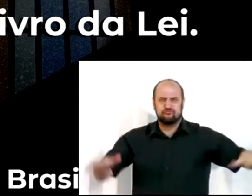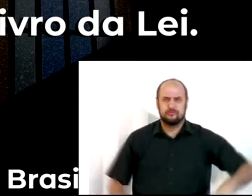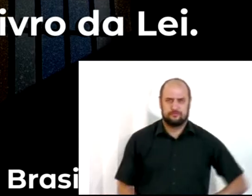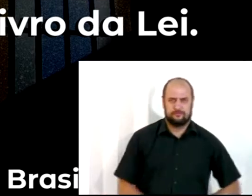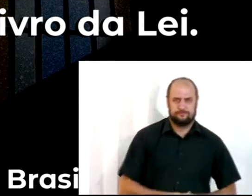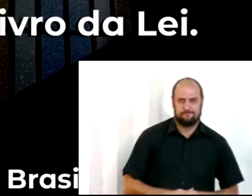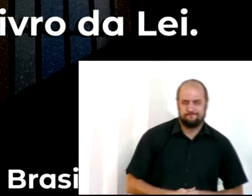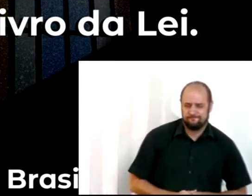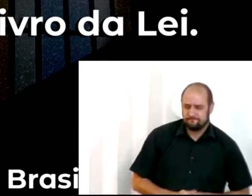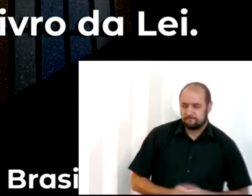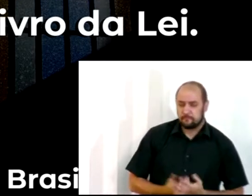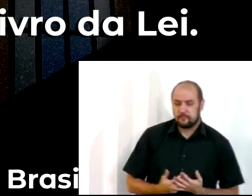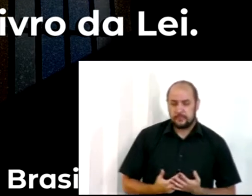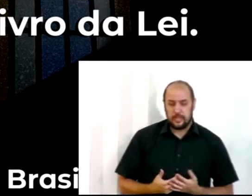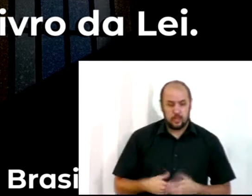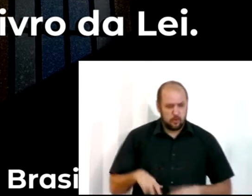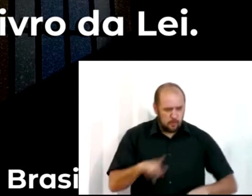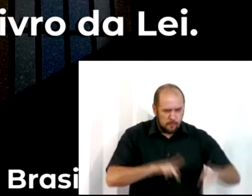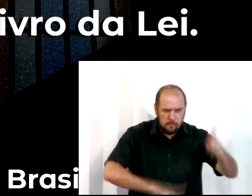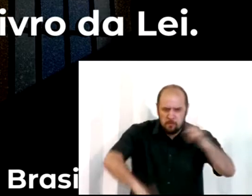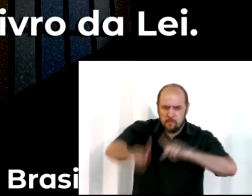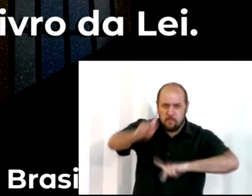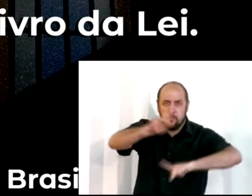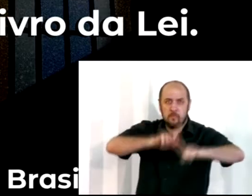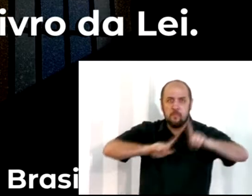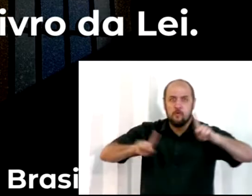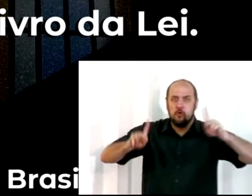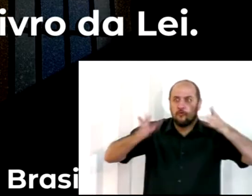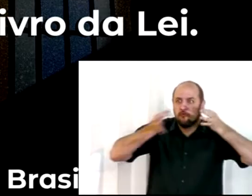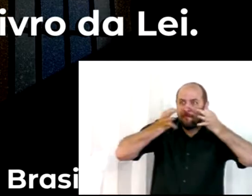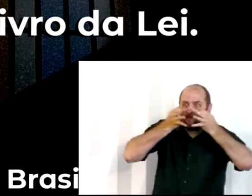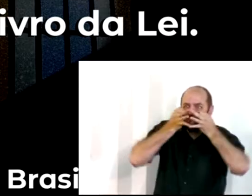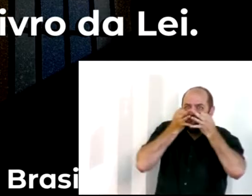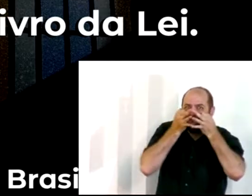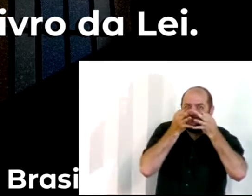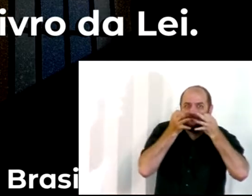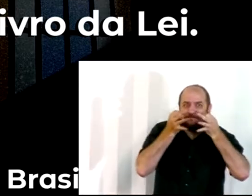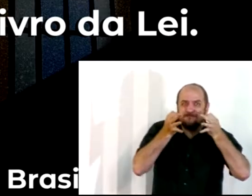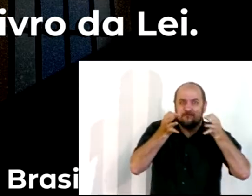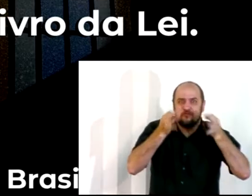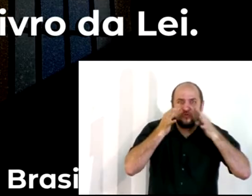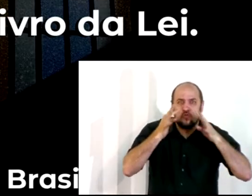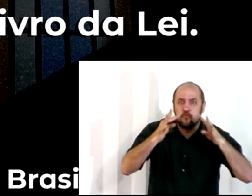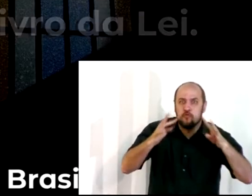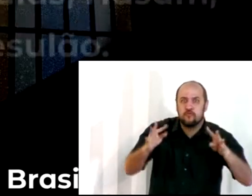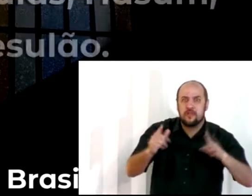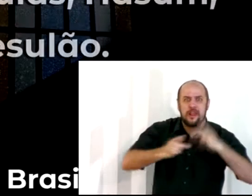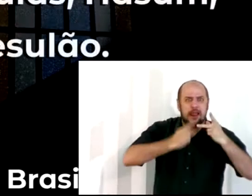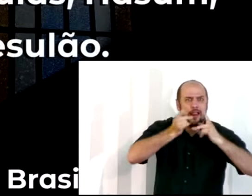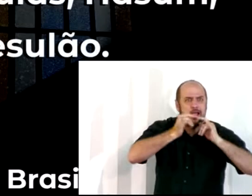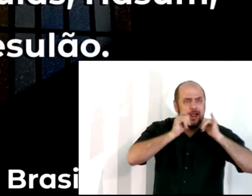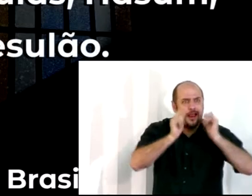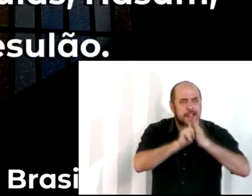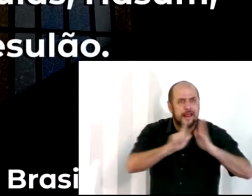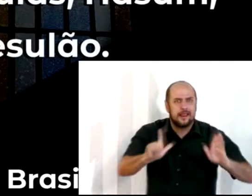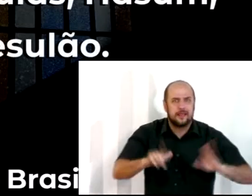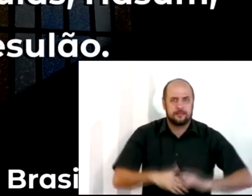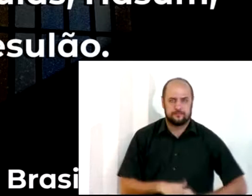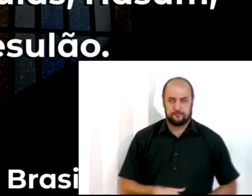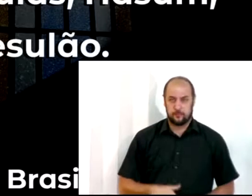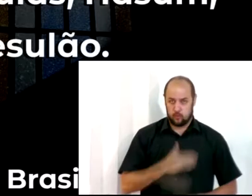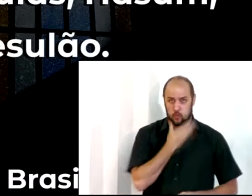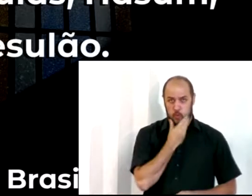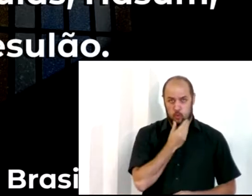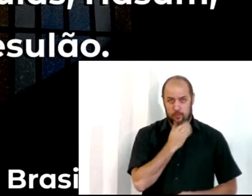E todo o povo tinha os ouvidos atentos ao livro da lei. Esdras, o